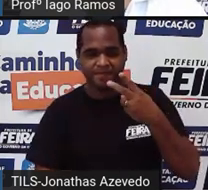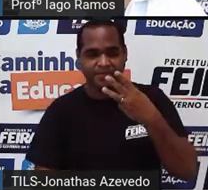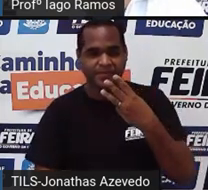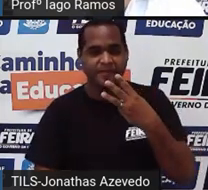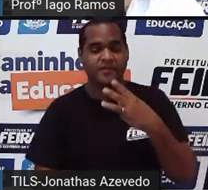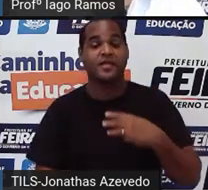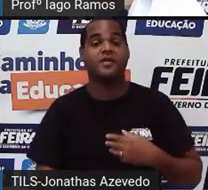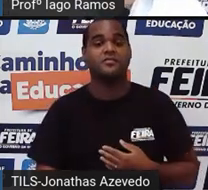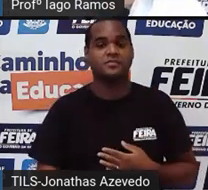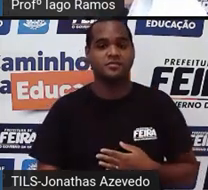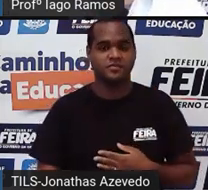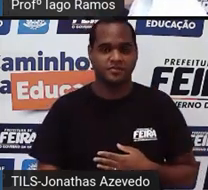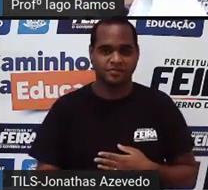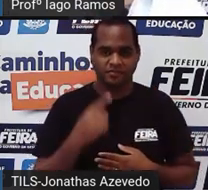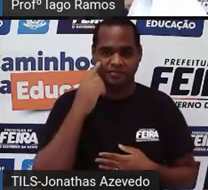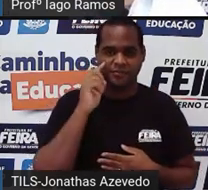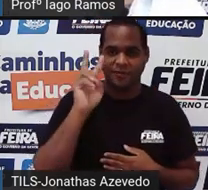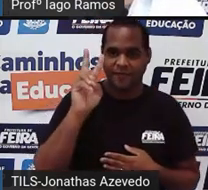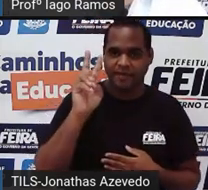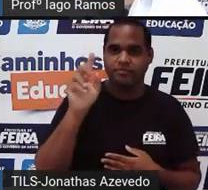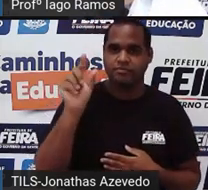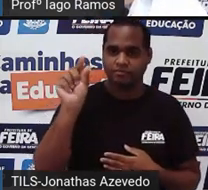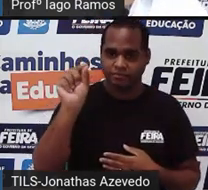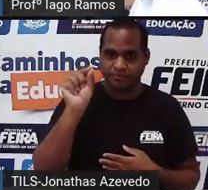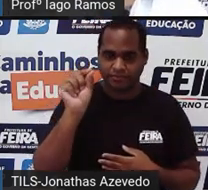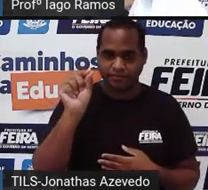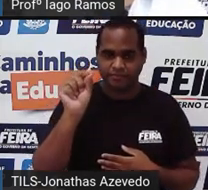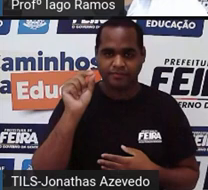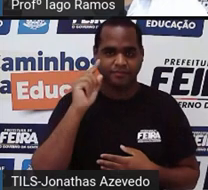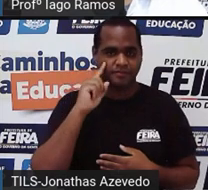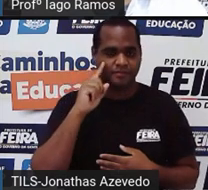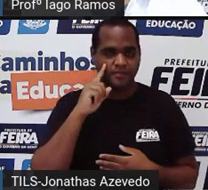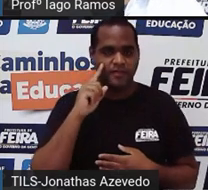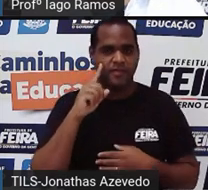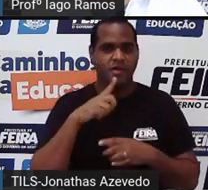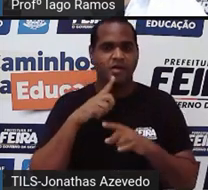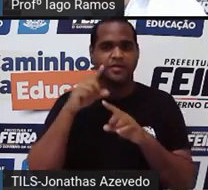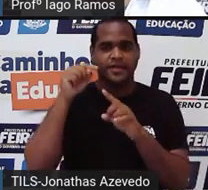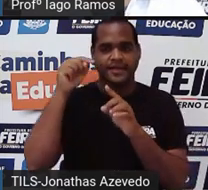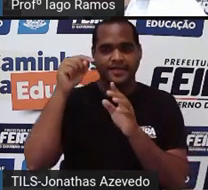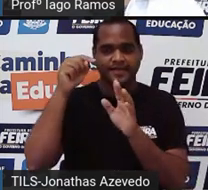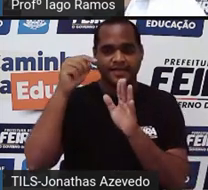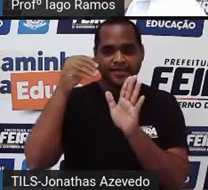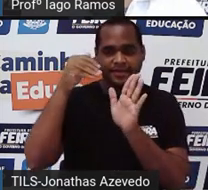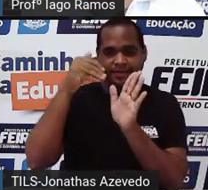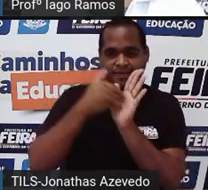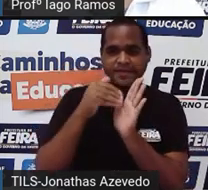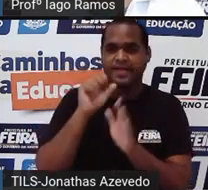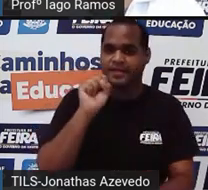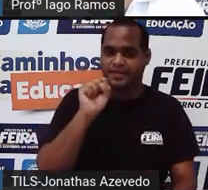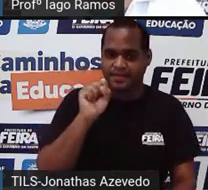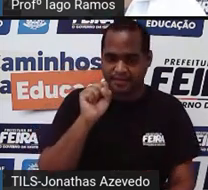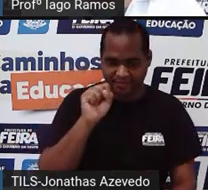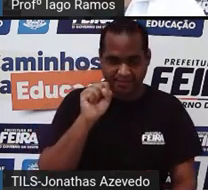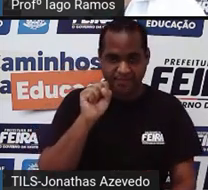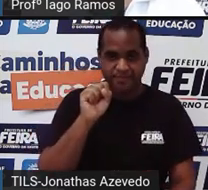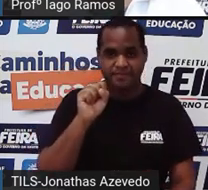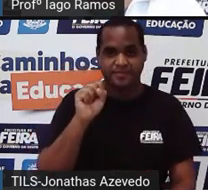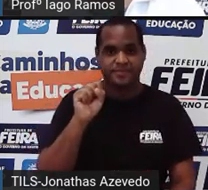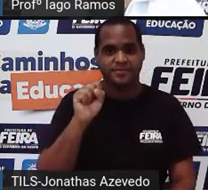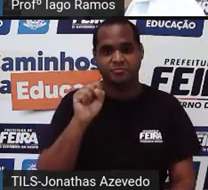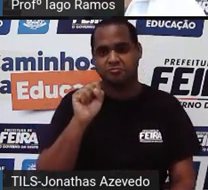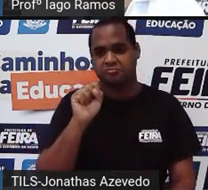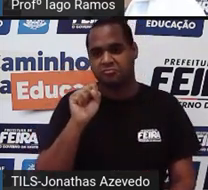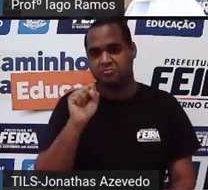vou pegar o ponto V ali em cima vou medir aqui até o espelho que é o ponto S dá uma